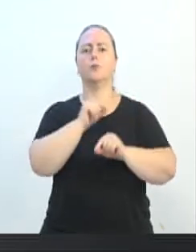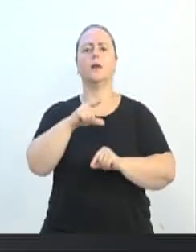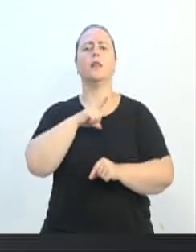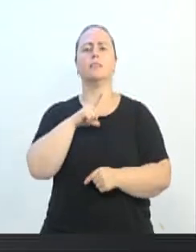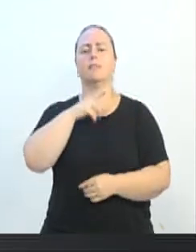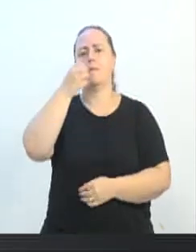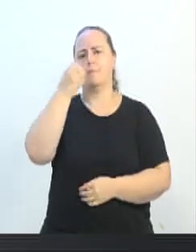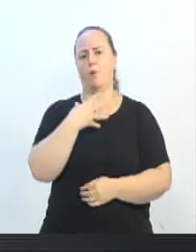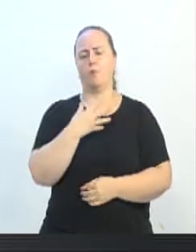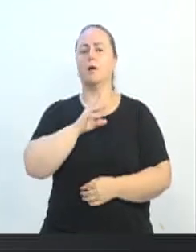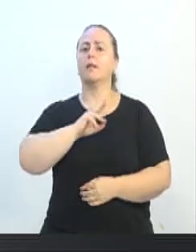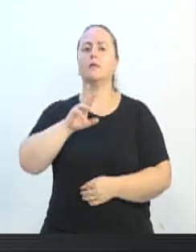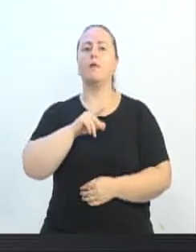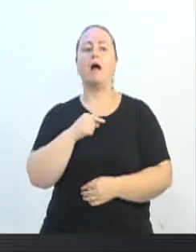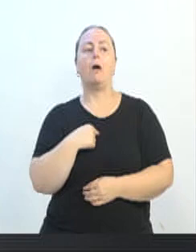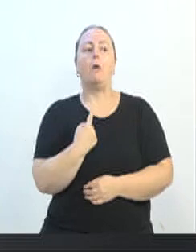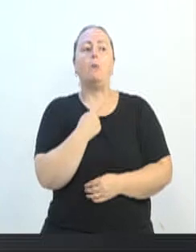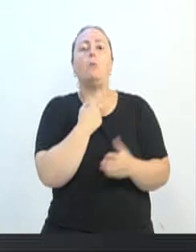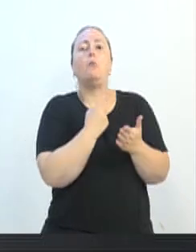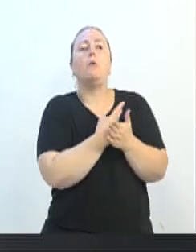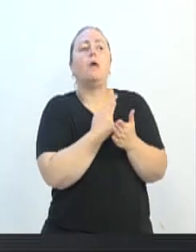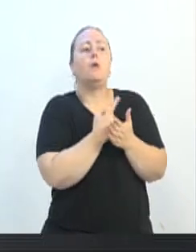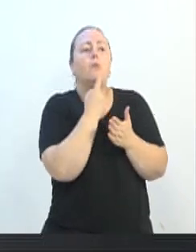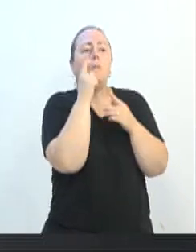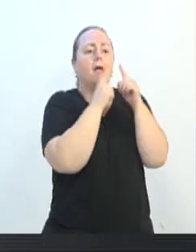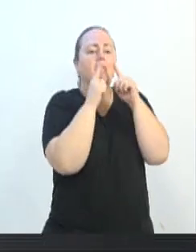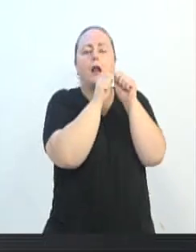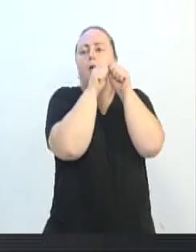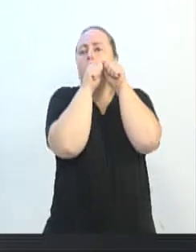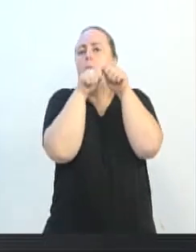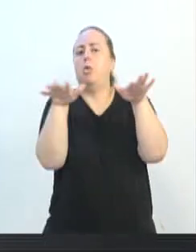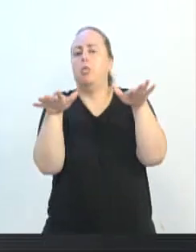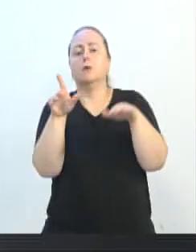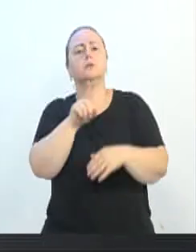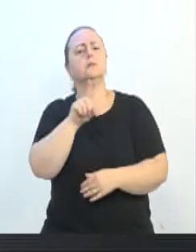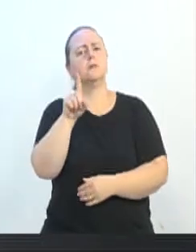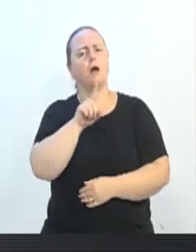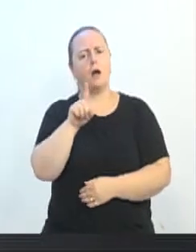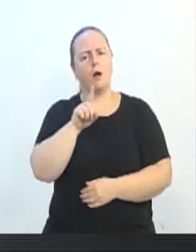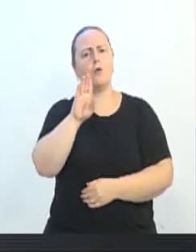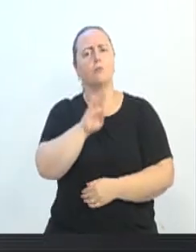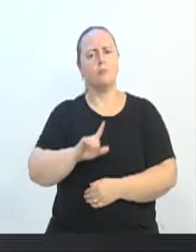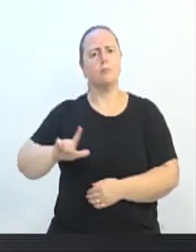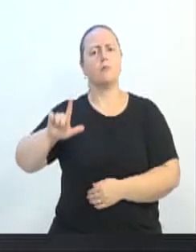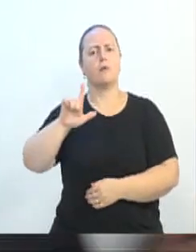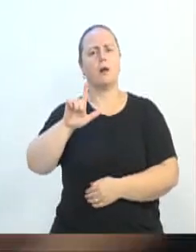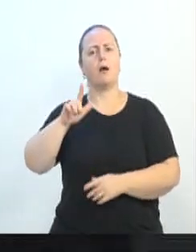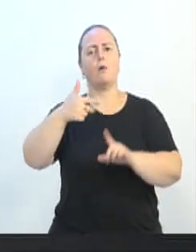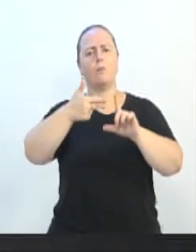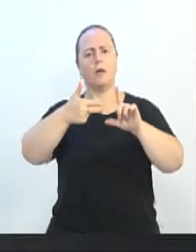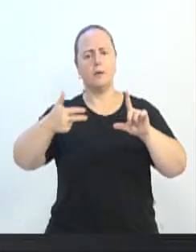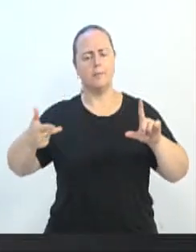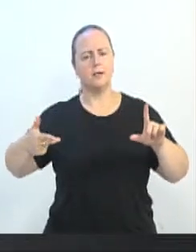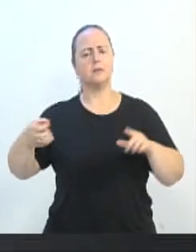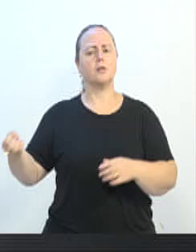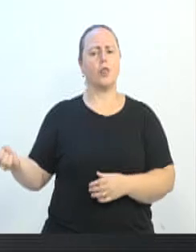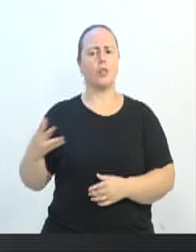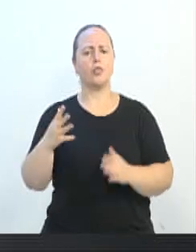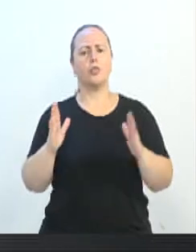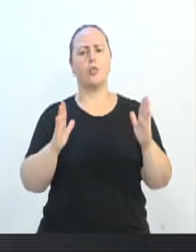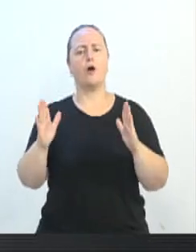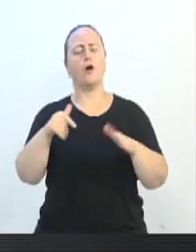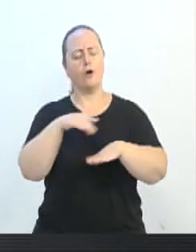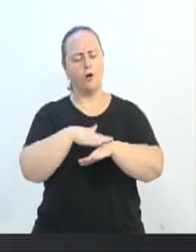e um escândalo para vender matéria. A cidade de Blumenau vai viver, e a imprensa vai viver, um novo momento, que aqui